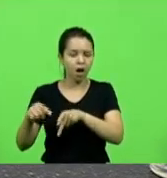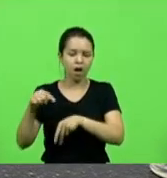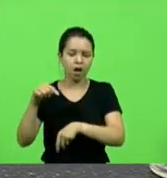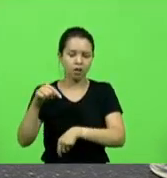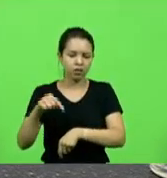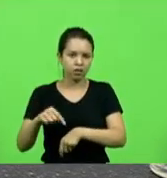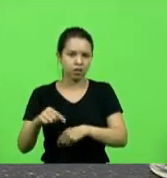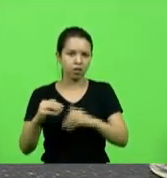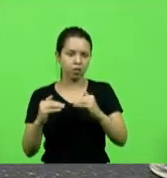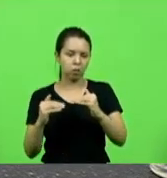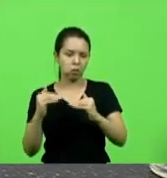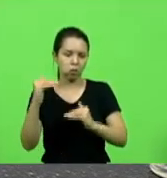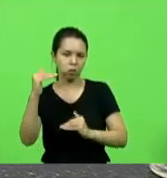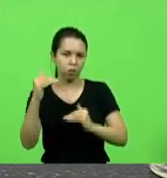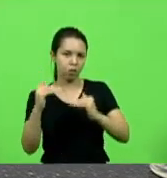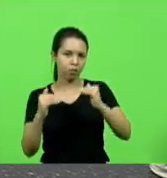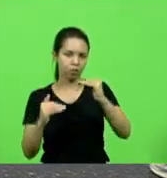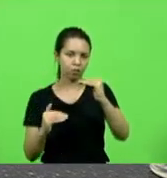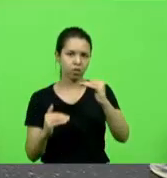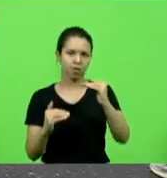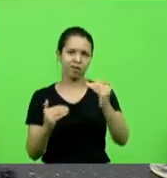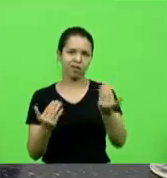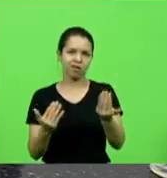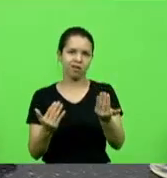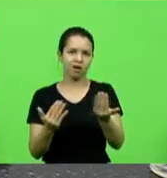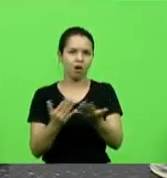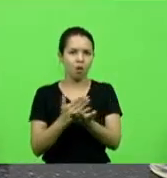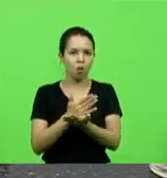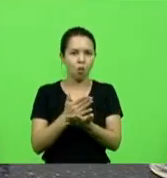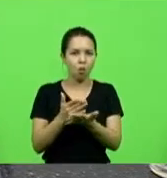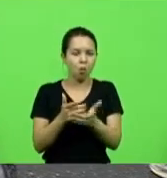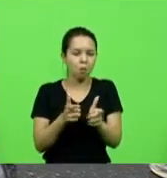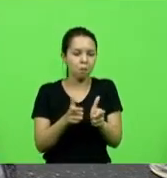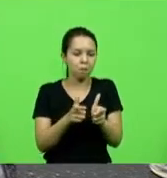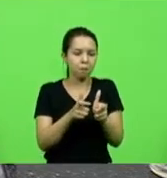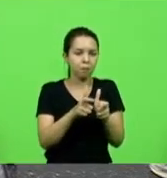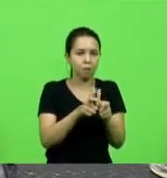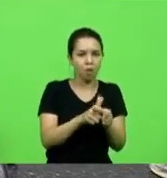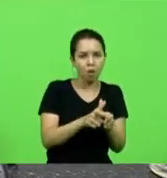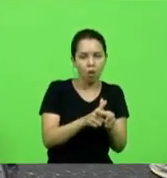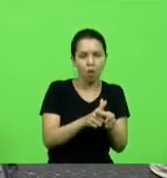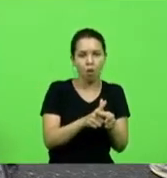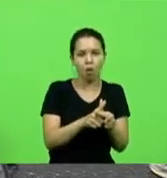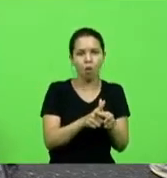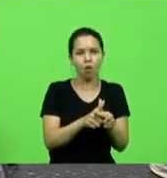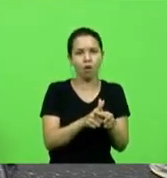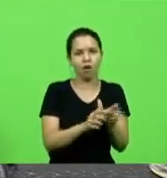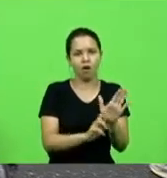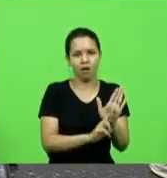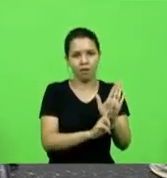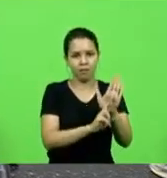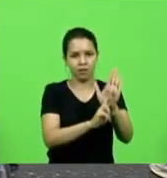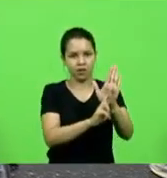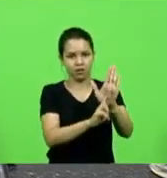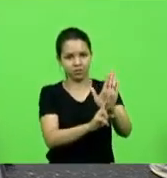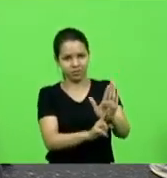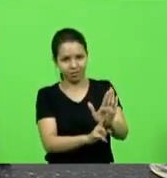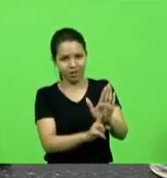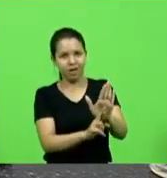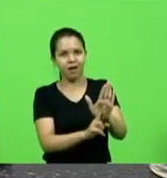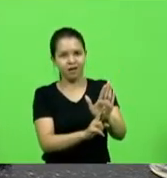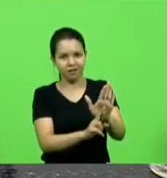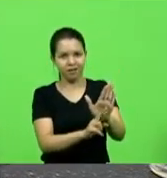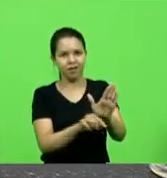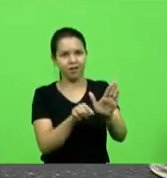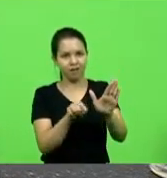claro e só alguns poucos terem a condição de nos representar junto a essa